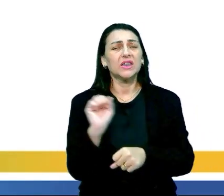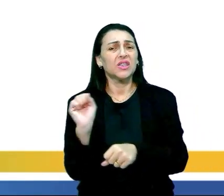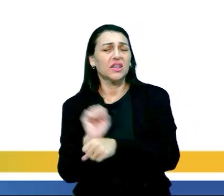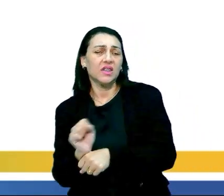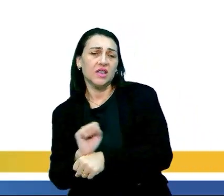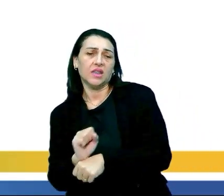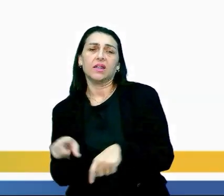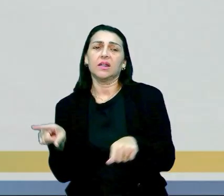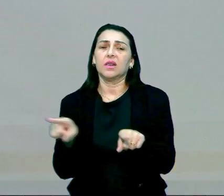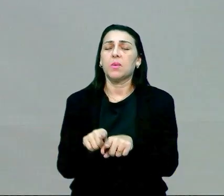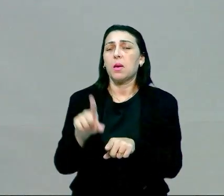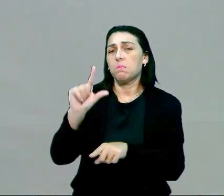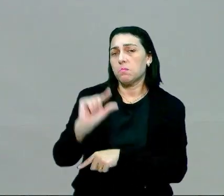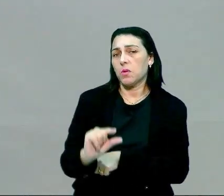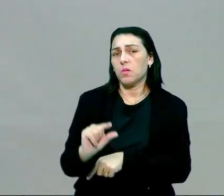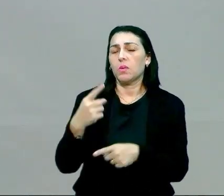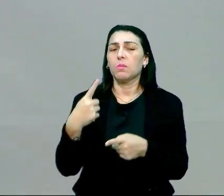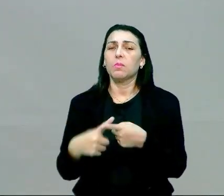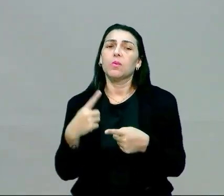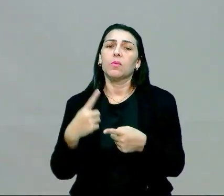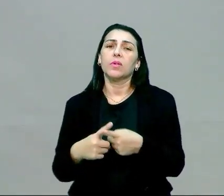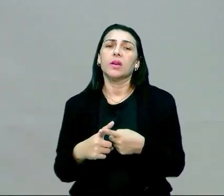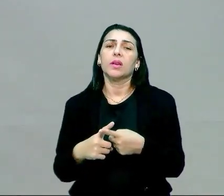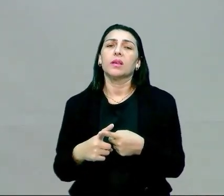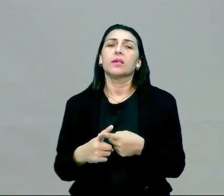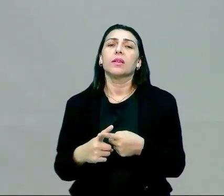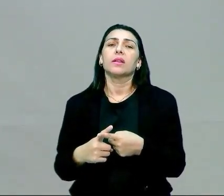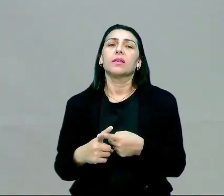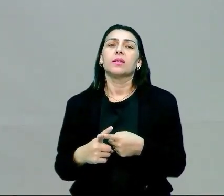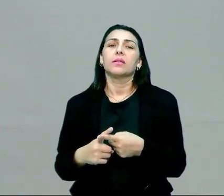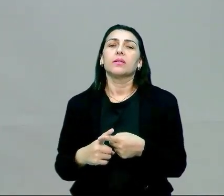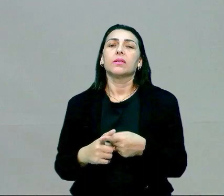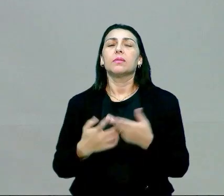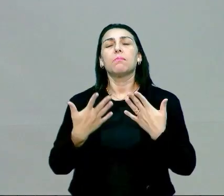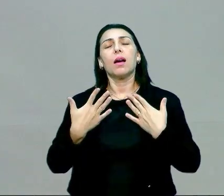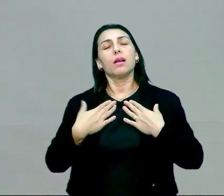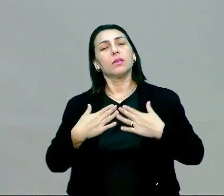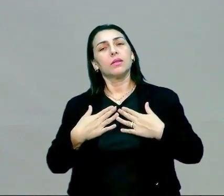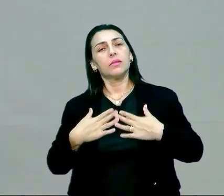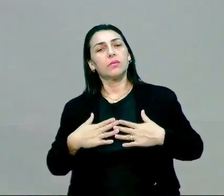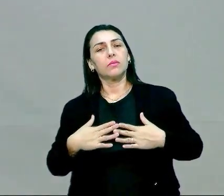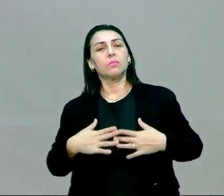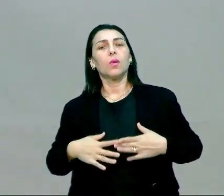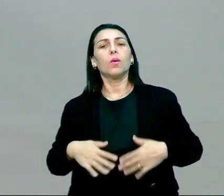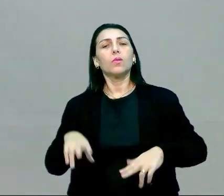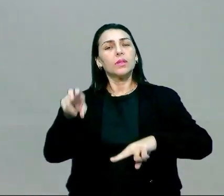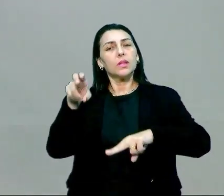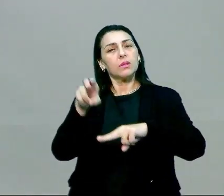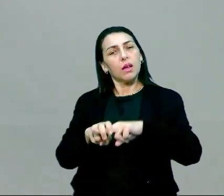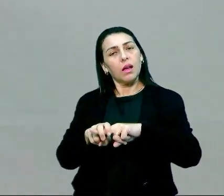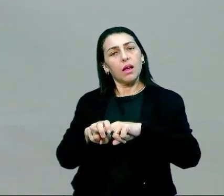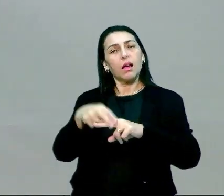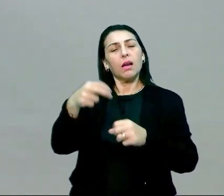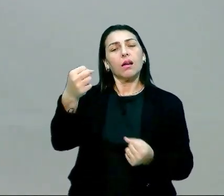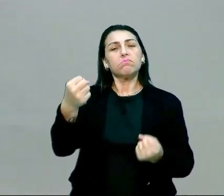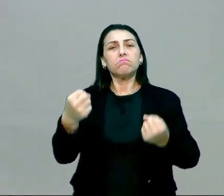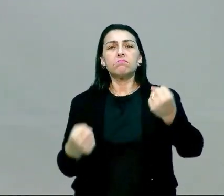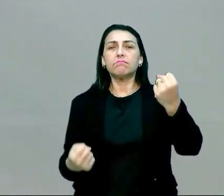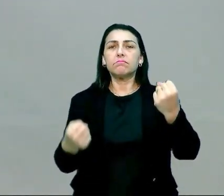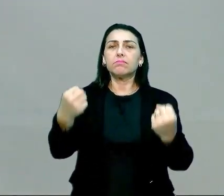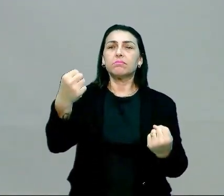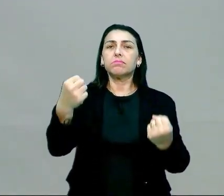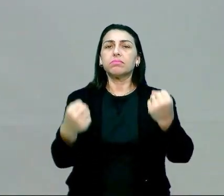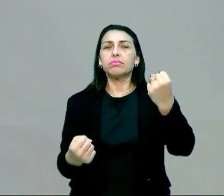Dirigir também é pouco, porque são atividades em que você já vai estar um pouco mais em repouso. Dirigindo meu carro,